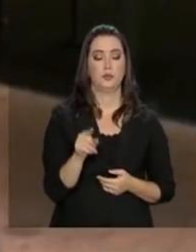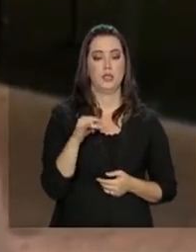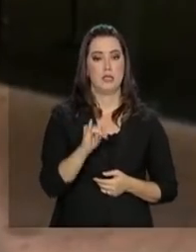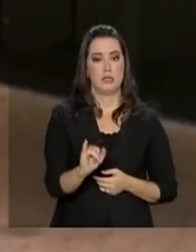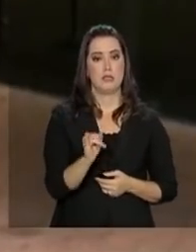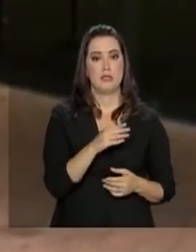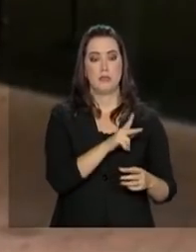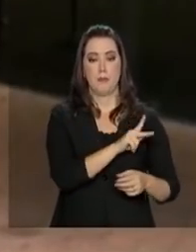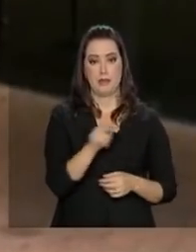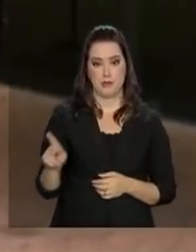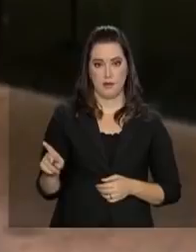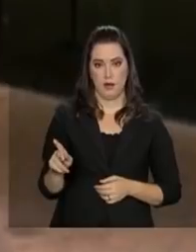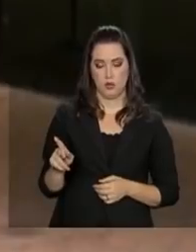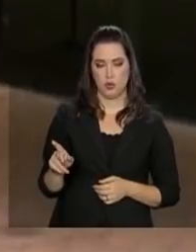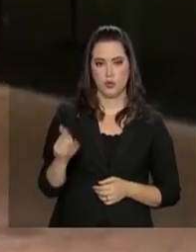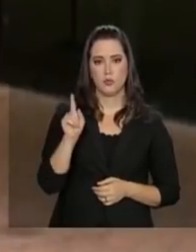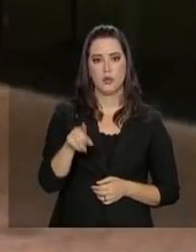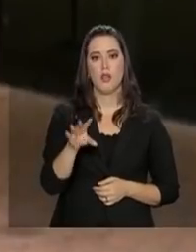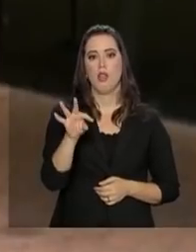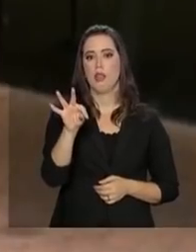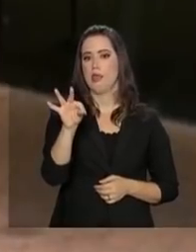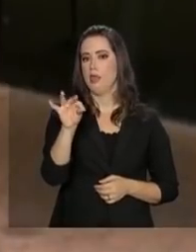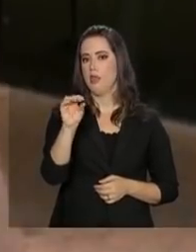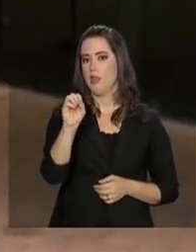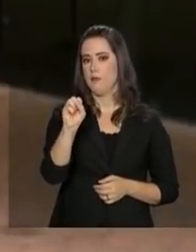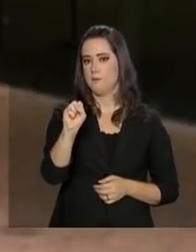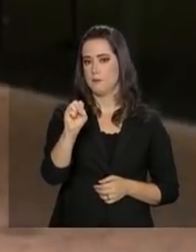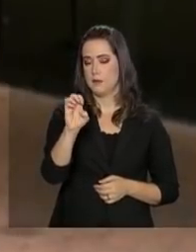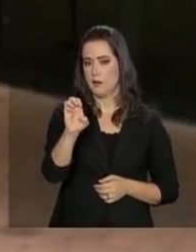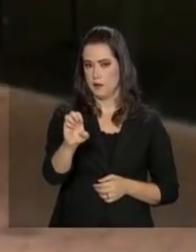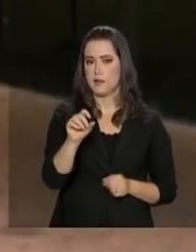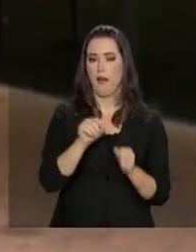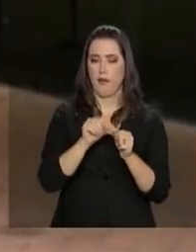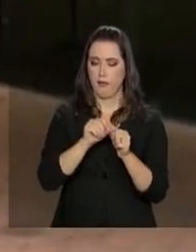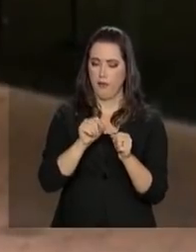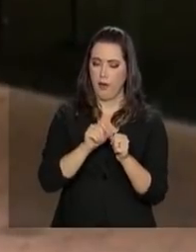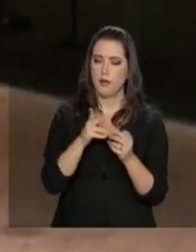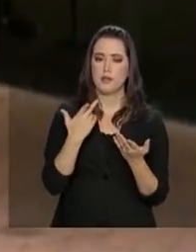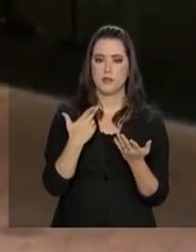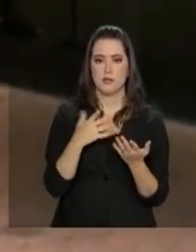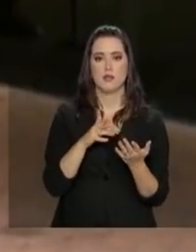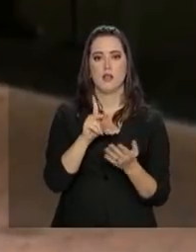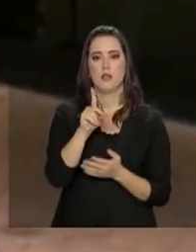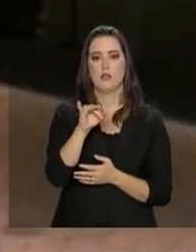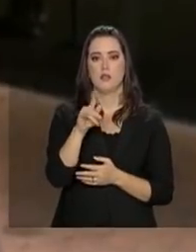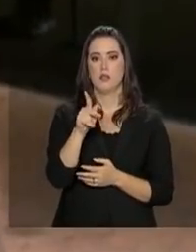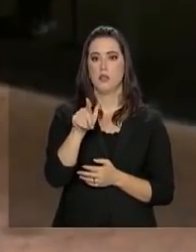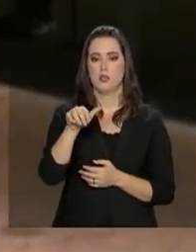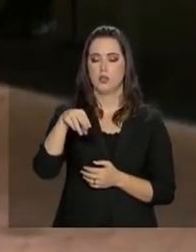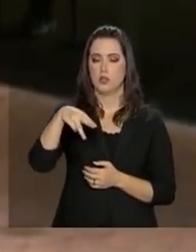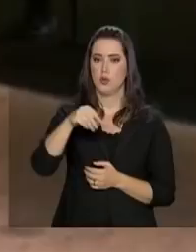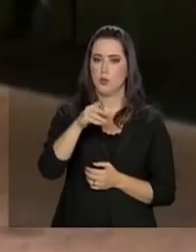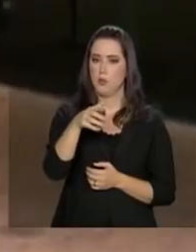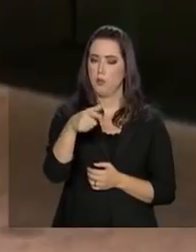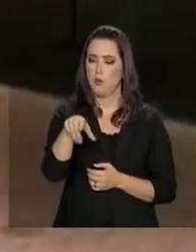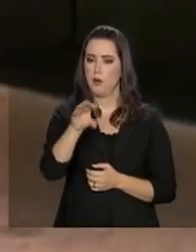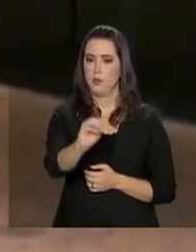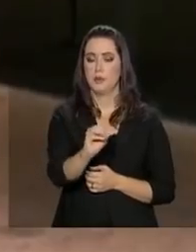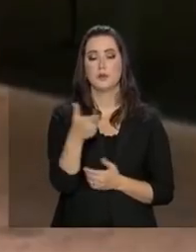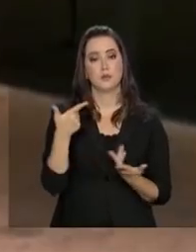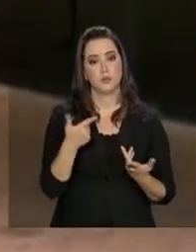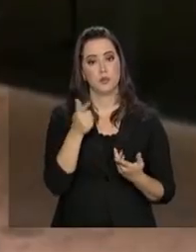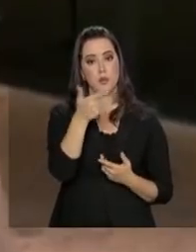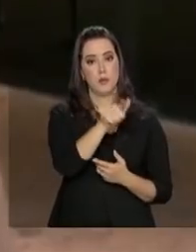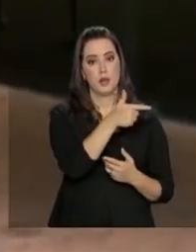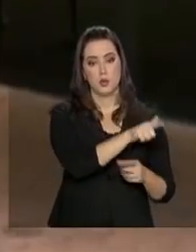eleições presidenciais, é o TSE que faz a diplomação. Para os eleitos nos demais cargos, a entrega do